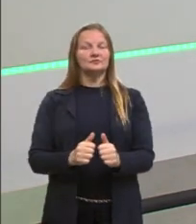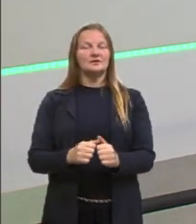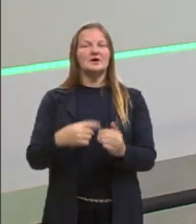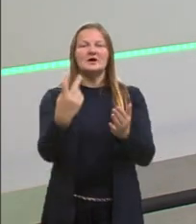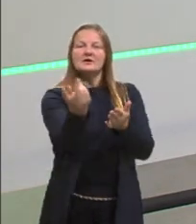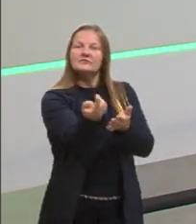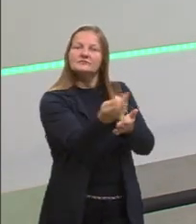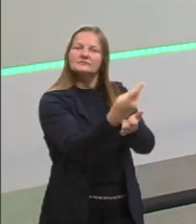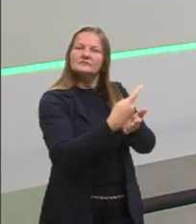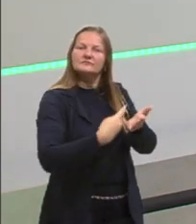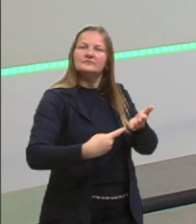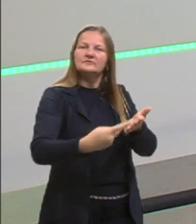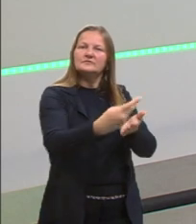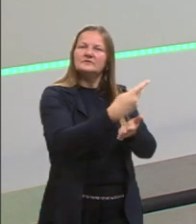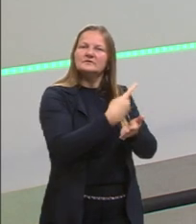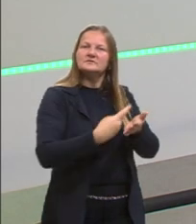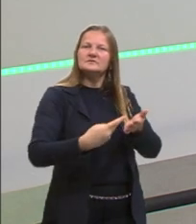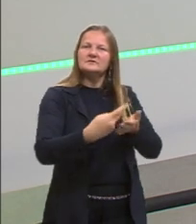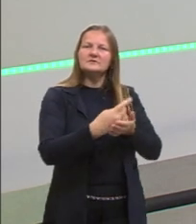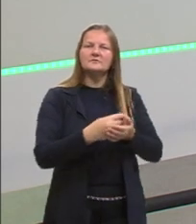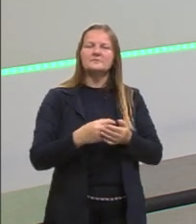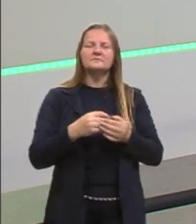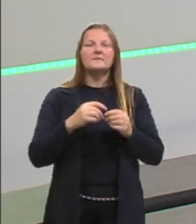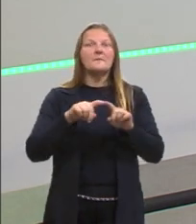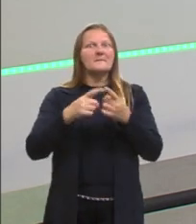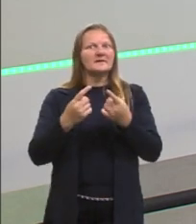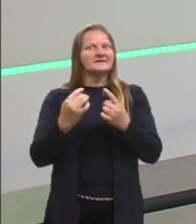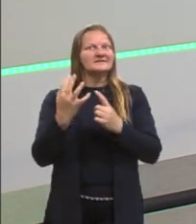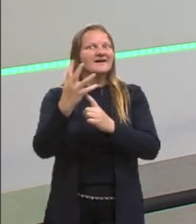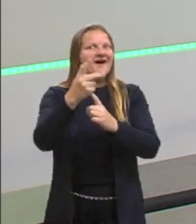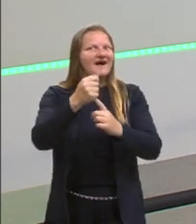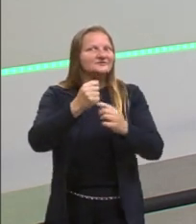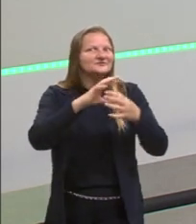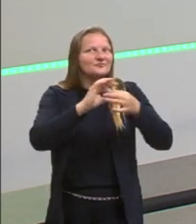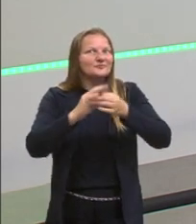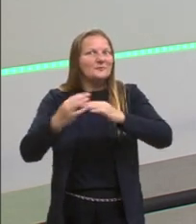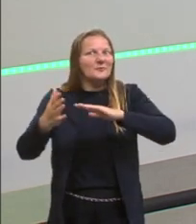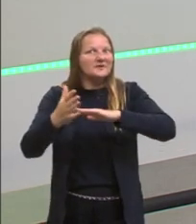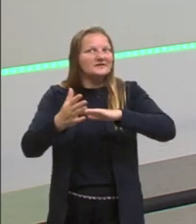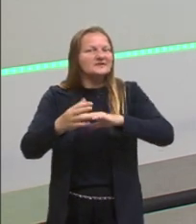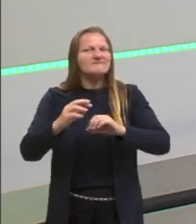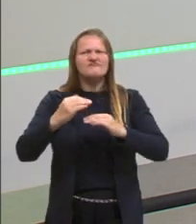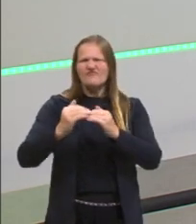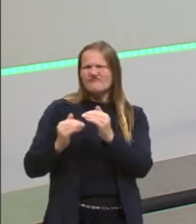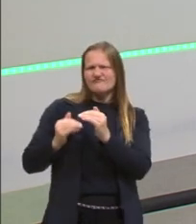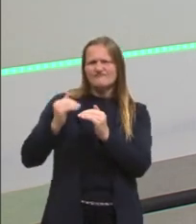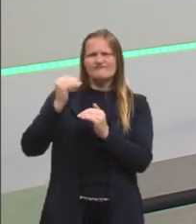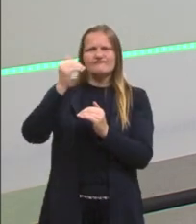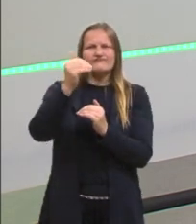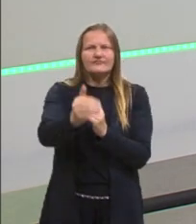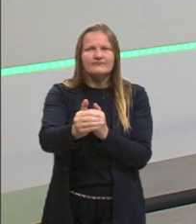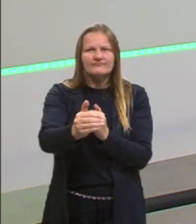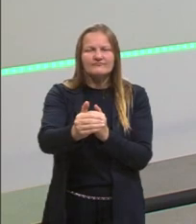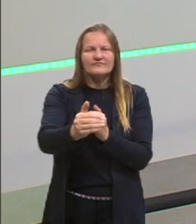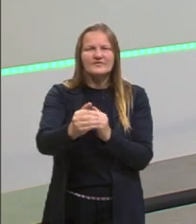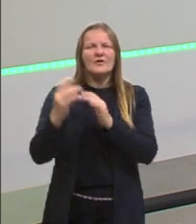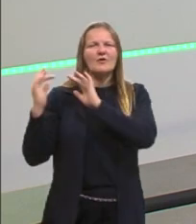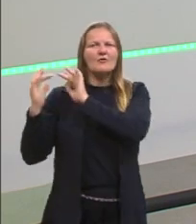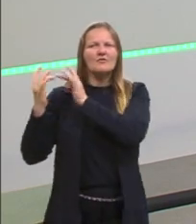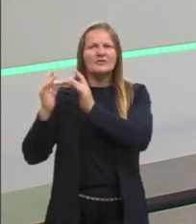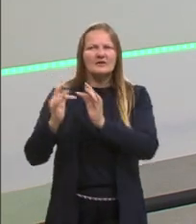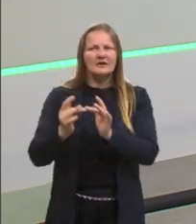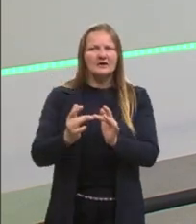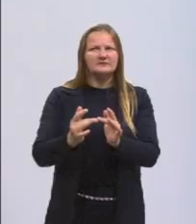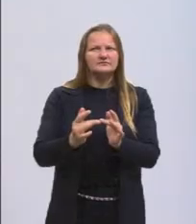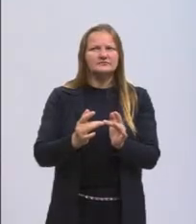desenho. E a arte contemporânea, ela vem para ultrapassar esses limites clássicos, assim,